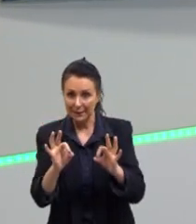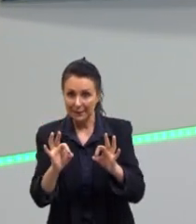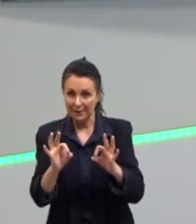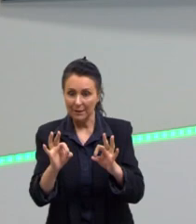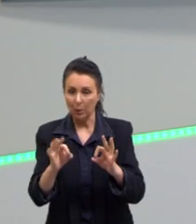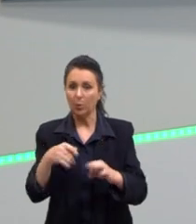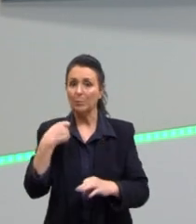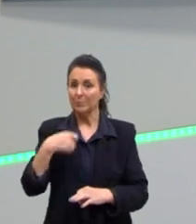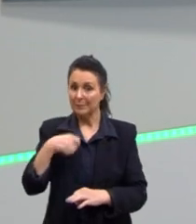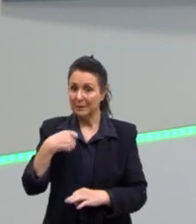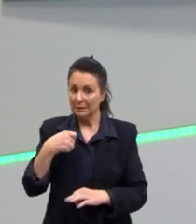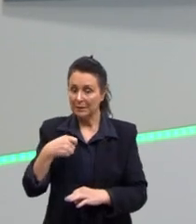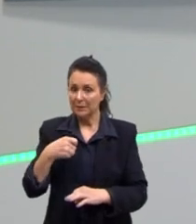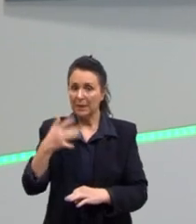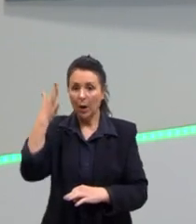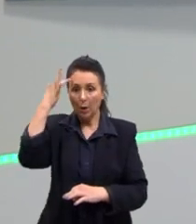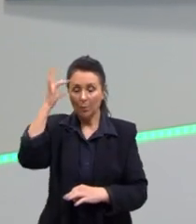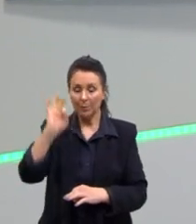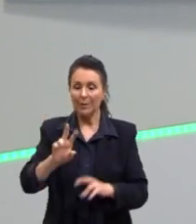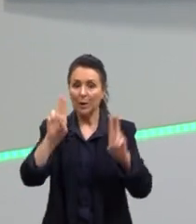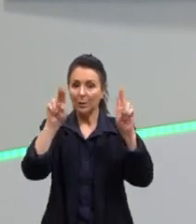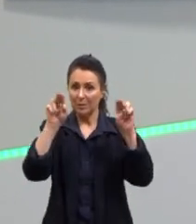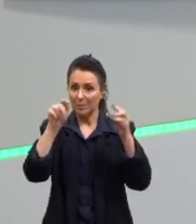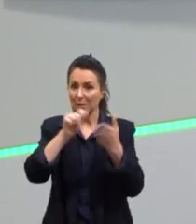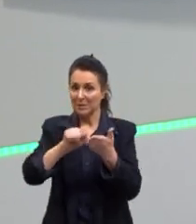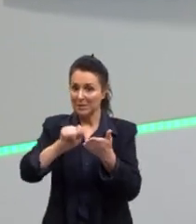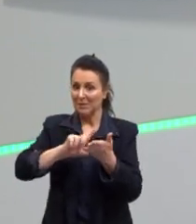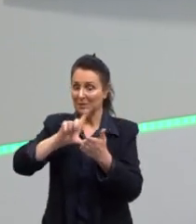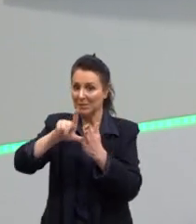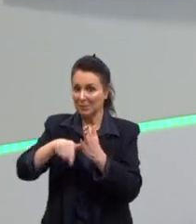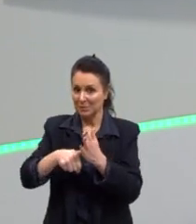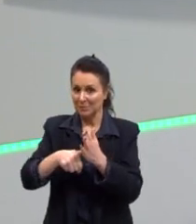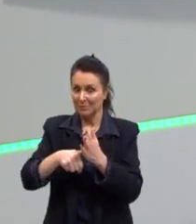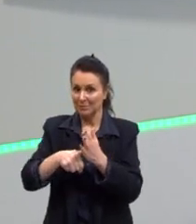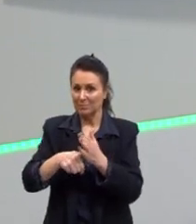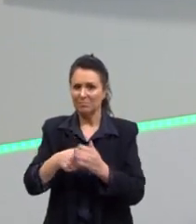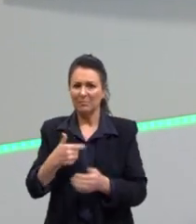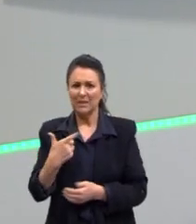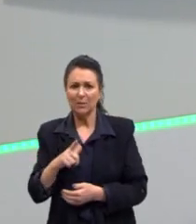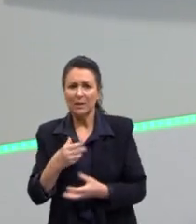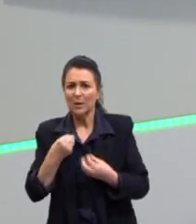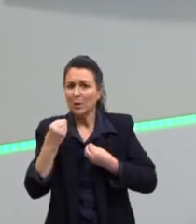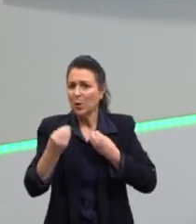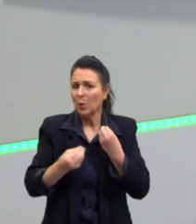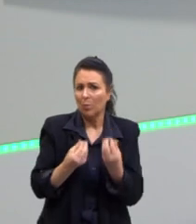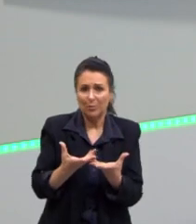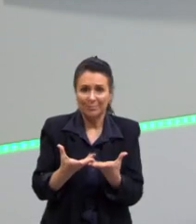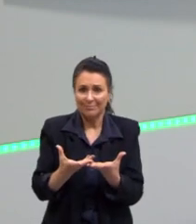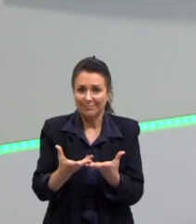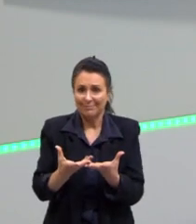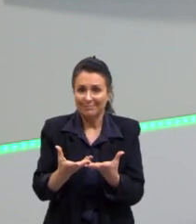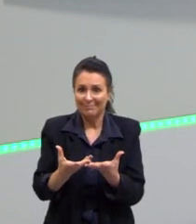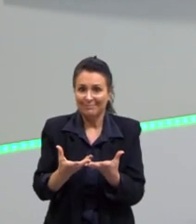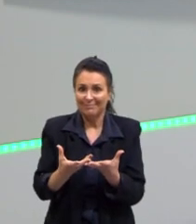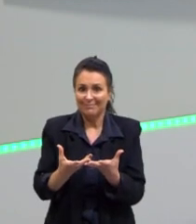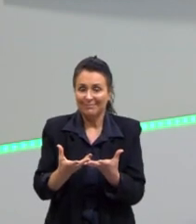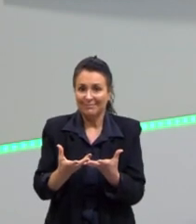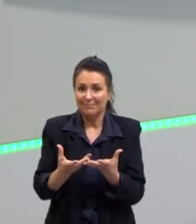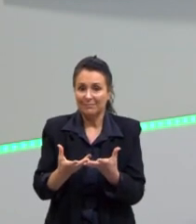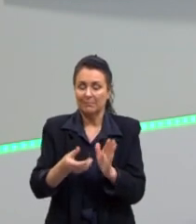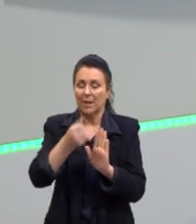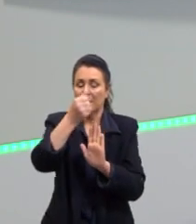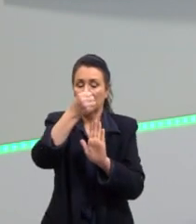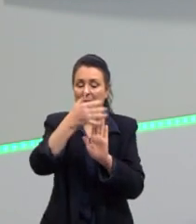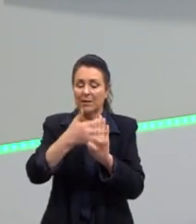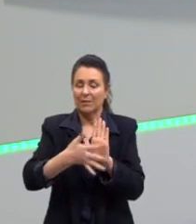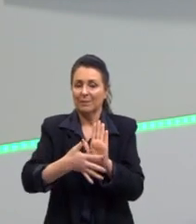compreender o tema para escrever sobre ele. Não tem como, não existe outro caminho para dissertar